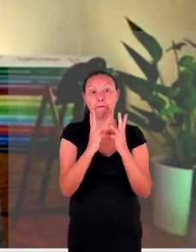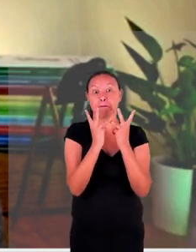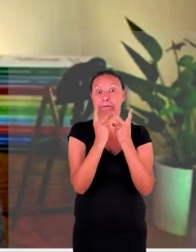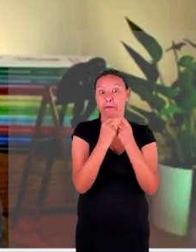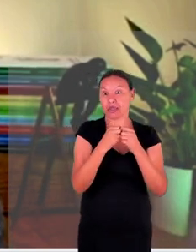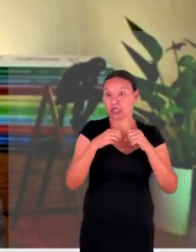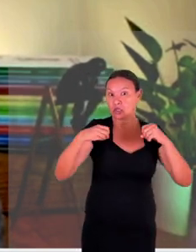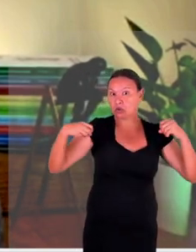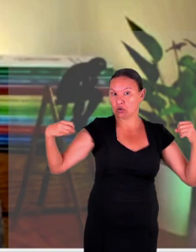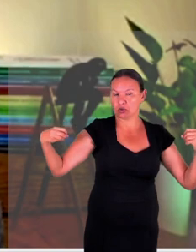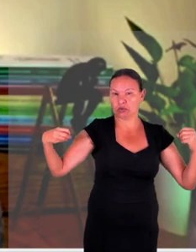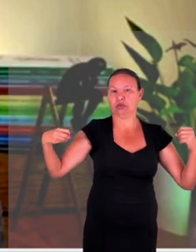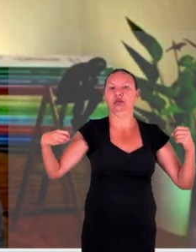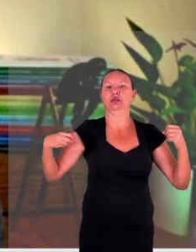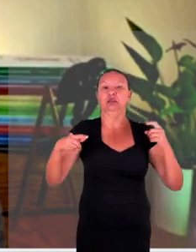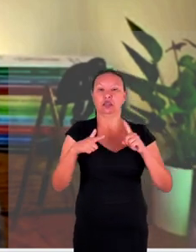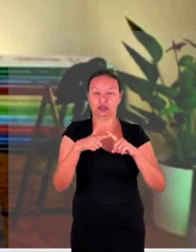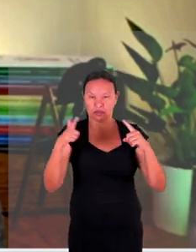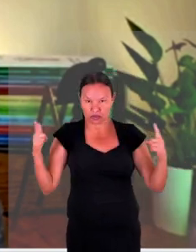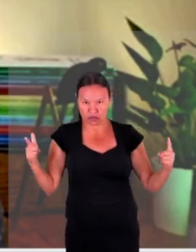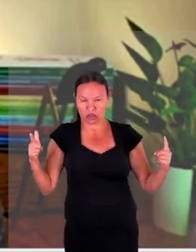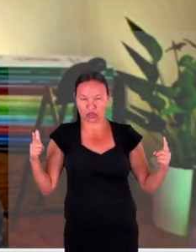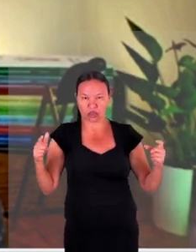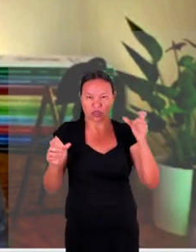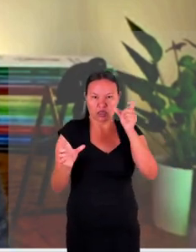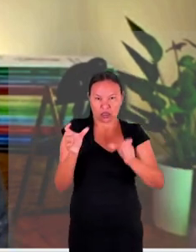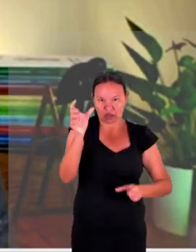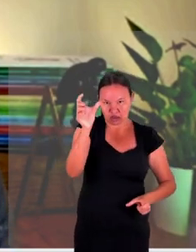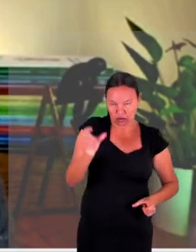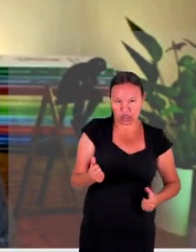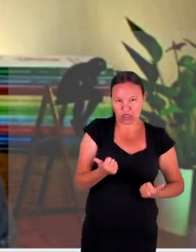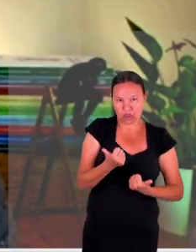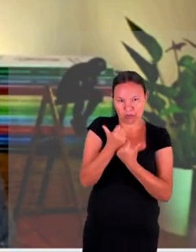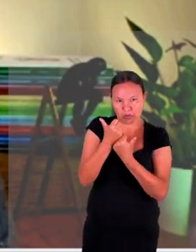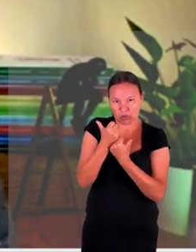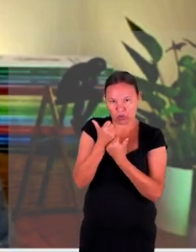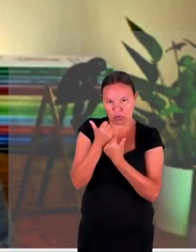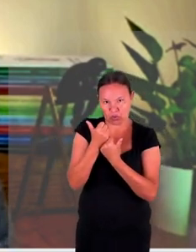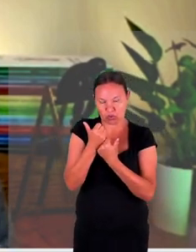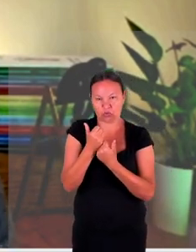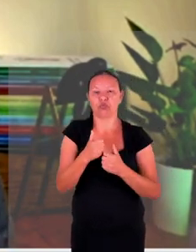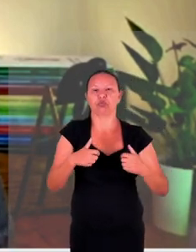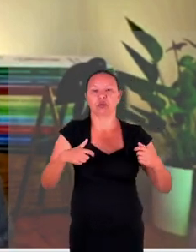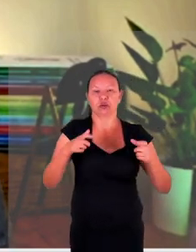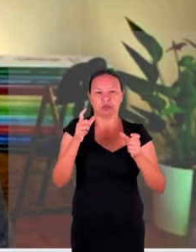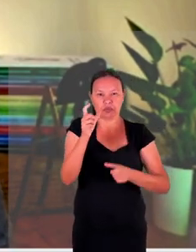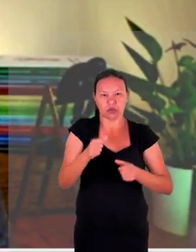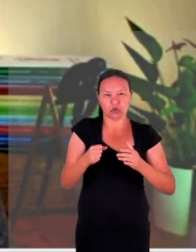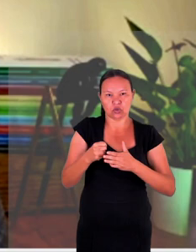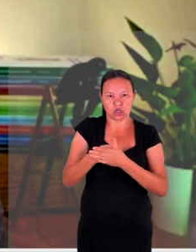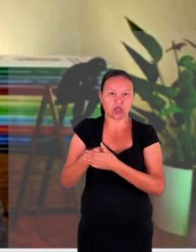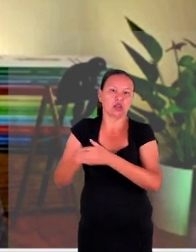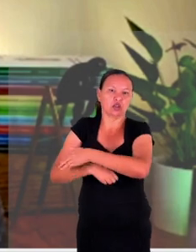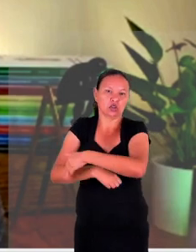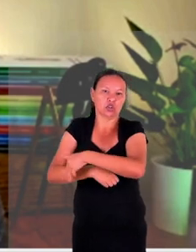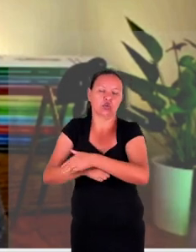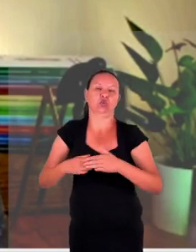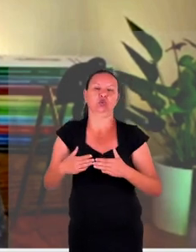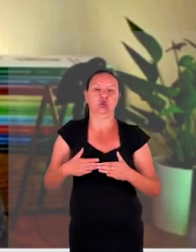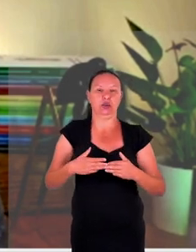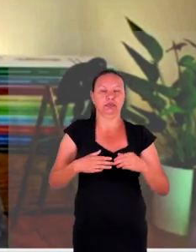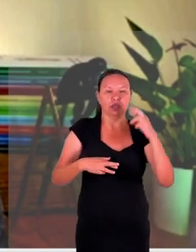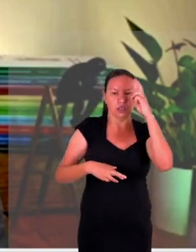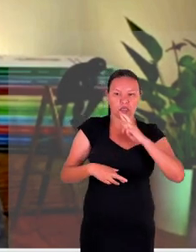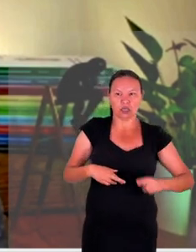os estrangeiros inclusive aqueles que estão em apoio como refugiados na nossa realidade portanto